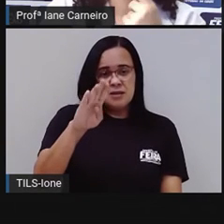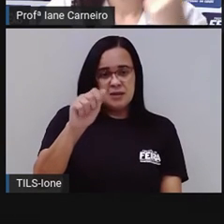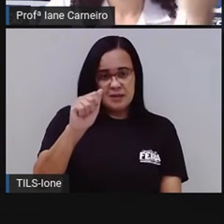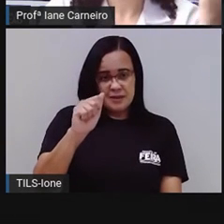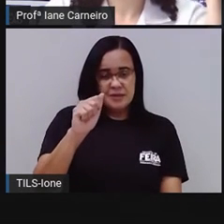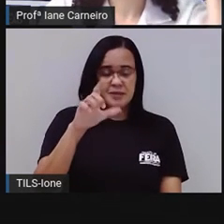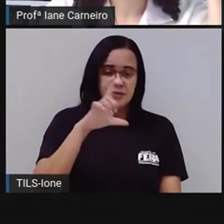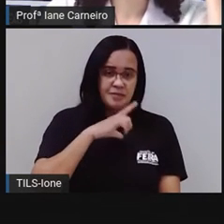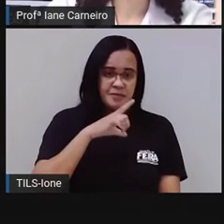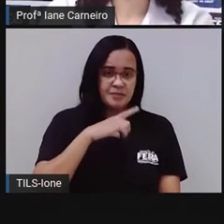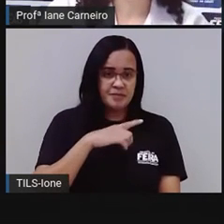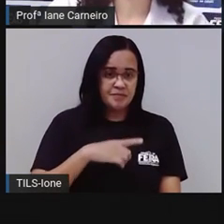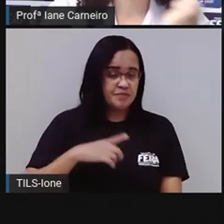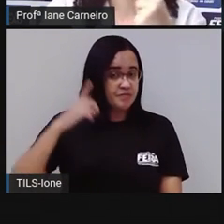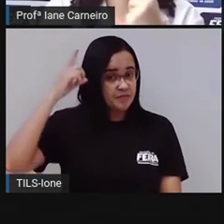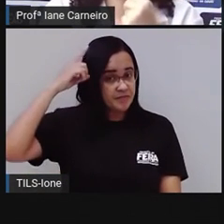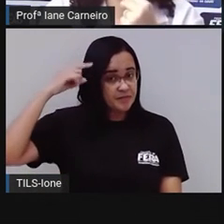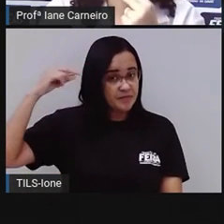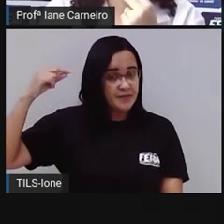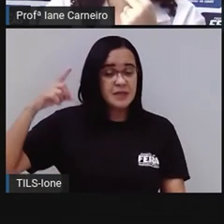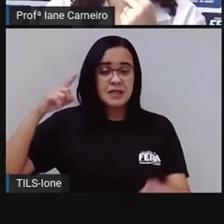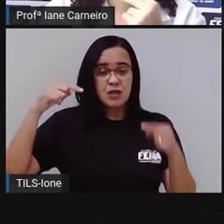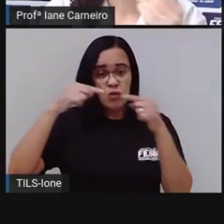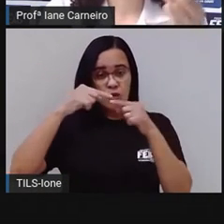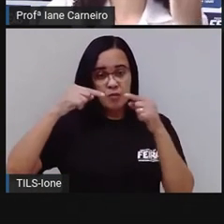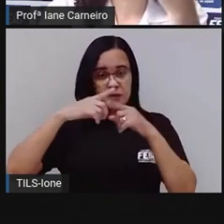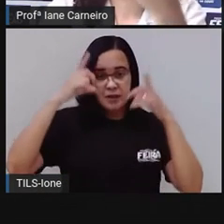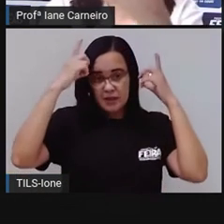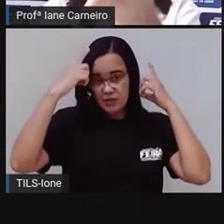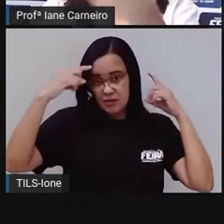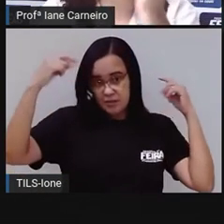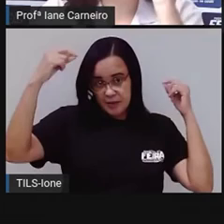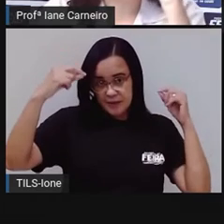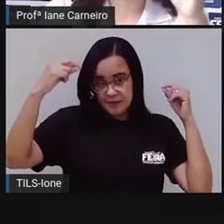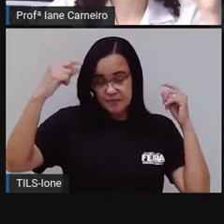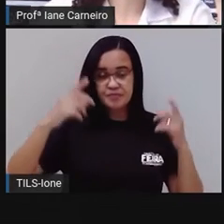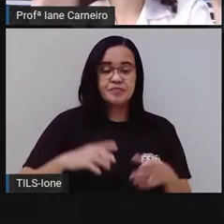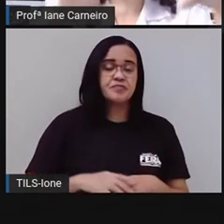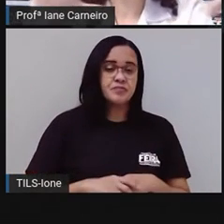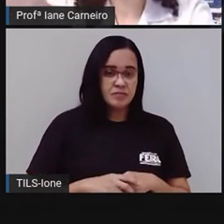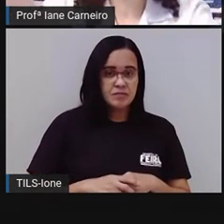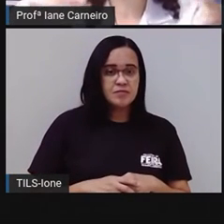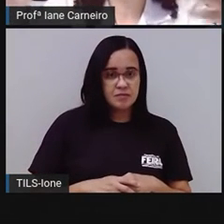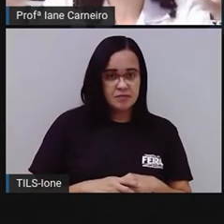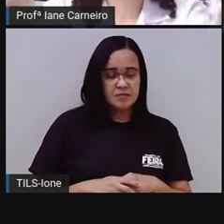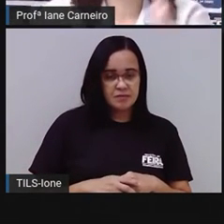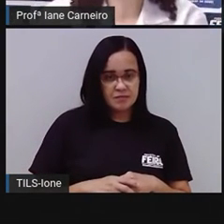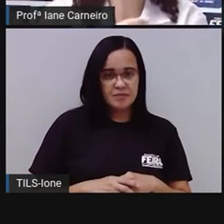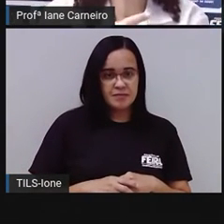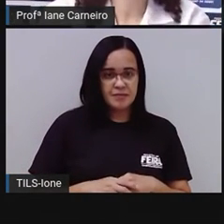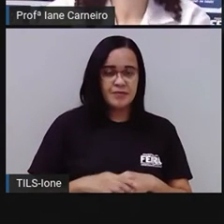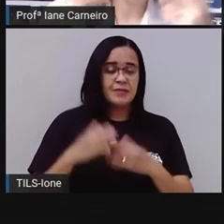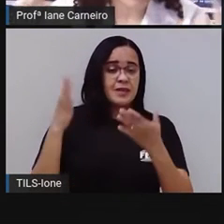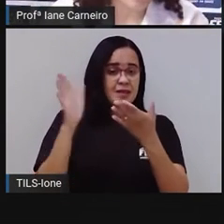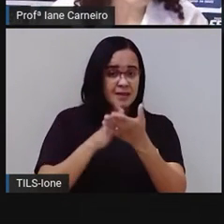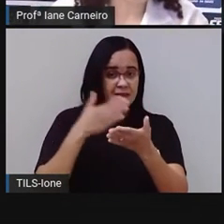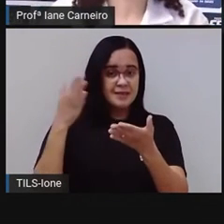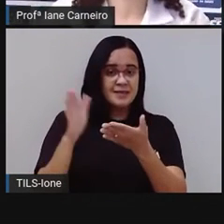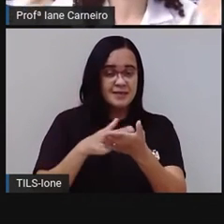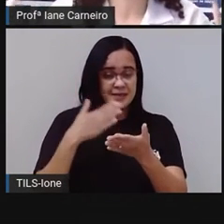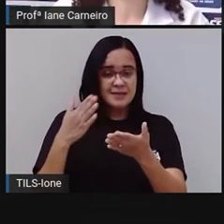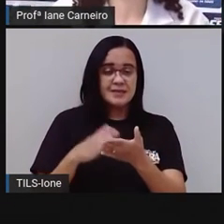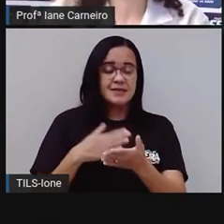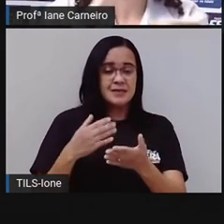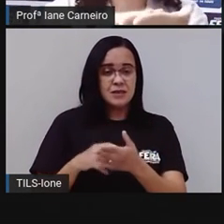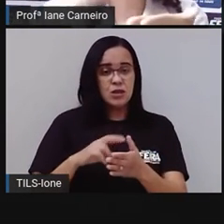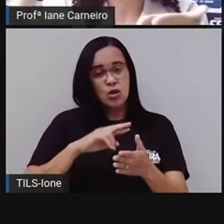Próiane? A aba do chapéu, né? A aba da, a guia, né, da página do computador é uma aba